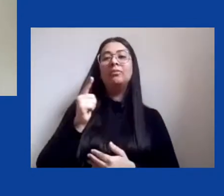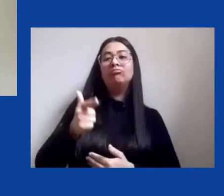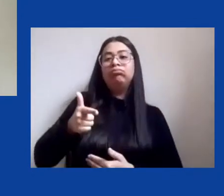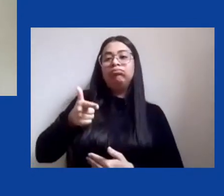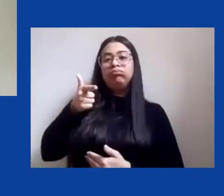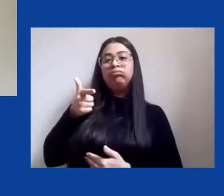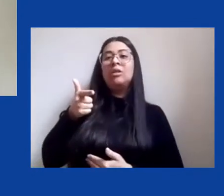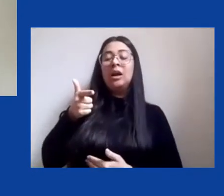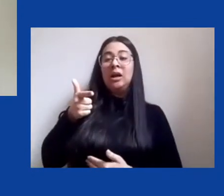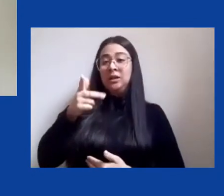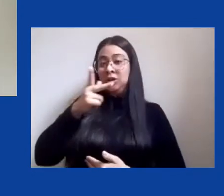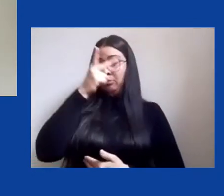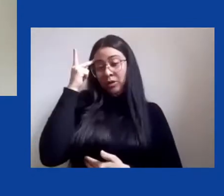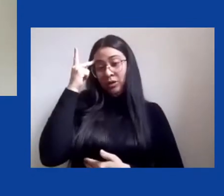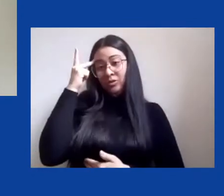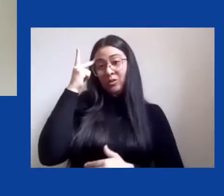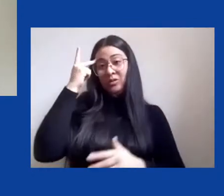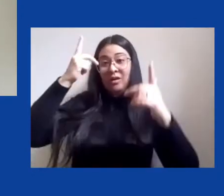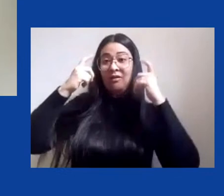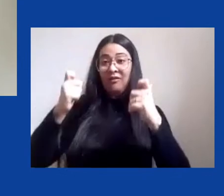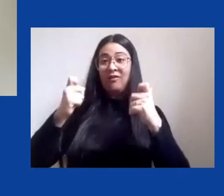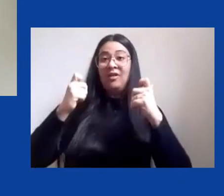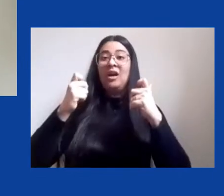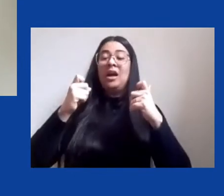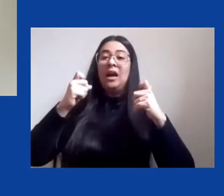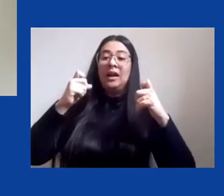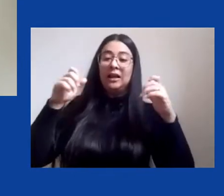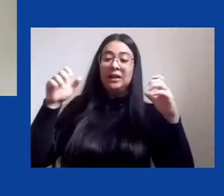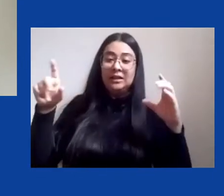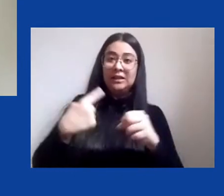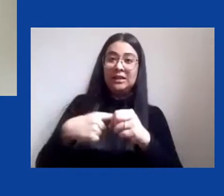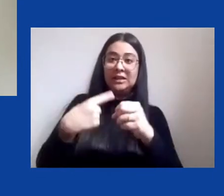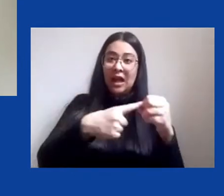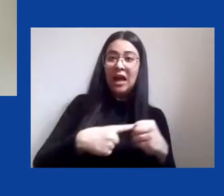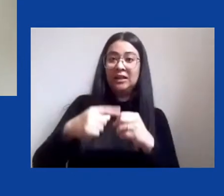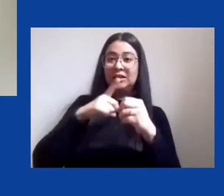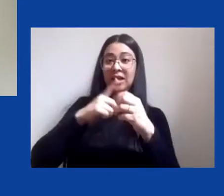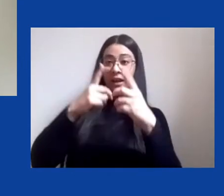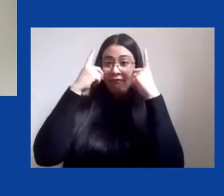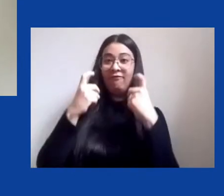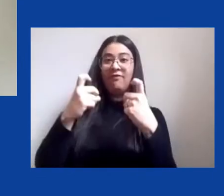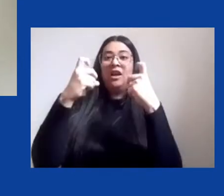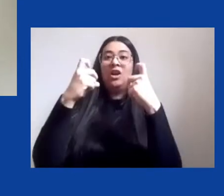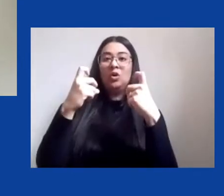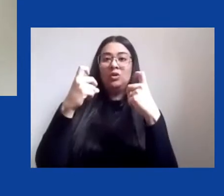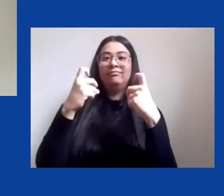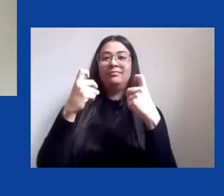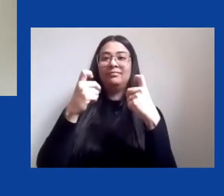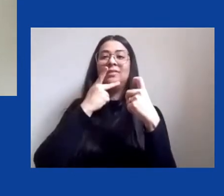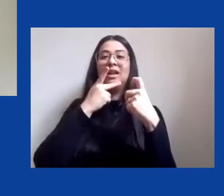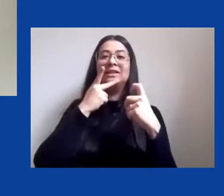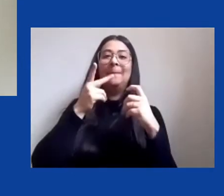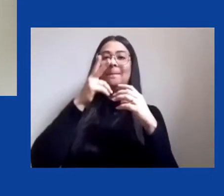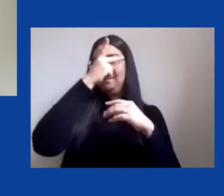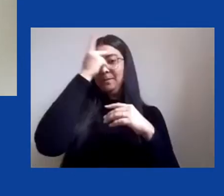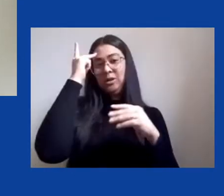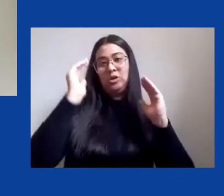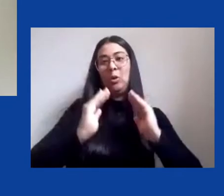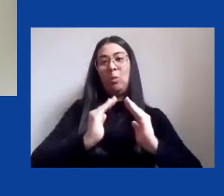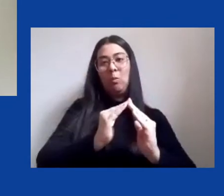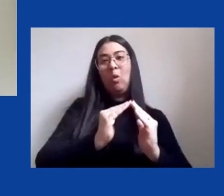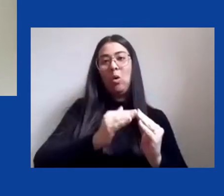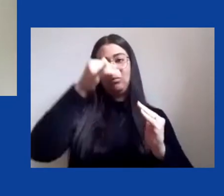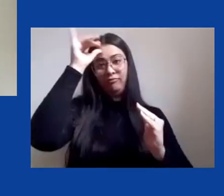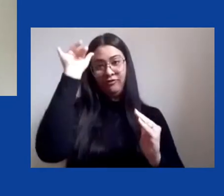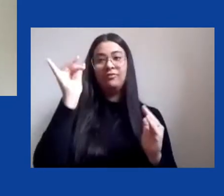e cidades violentas e donos de negócios. Ao desbloquear esses freios, possibilitando silenciar por meio da violência simbólica